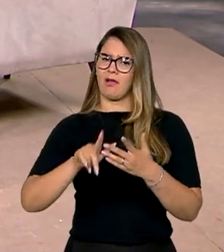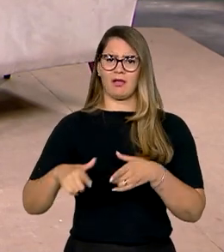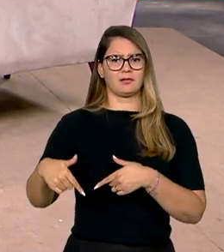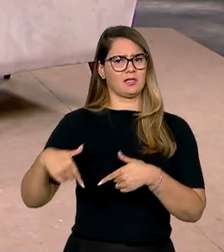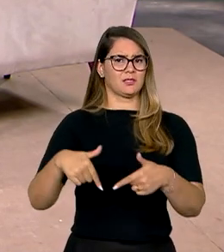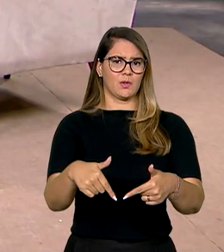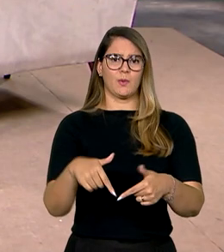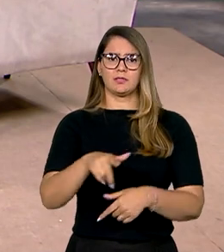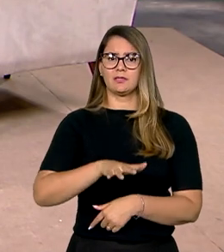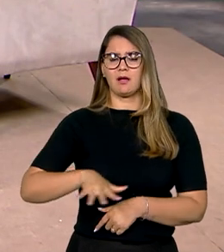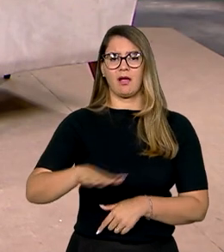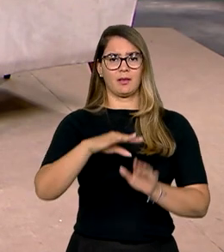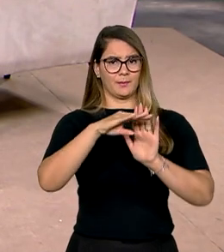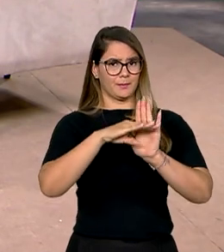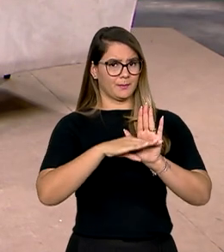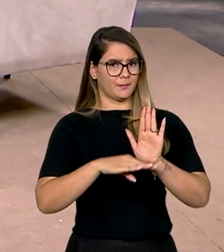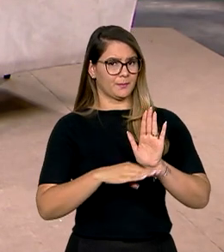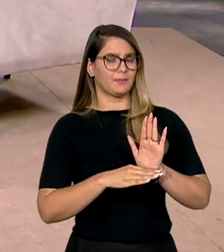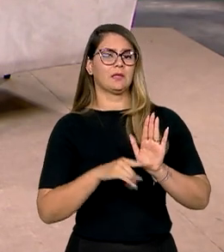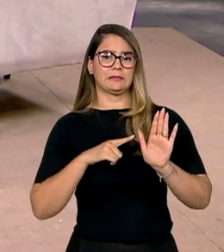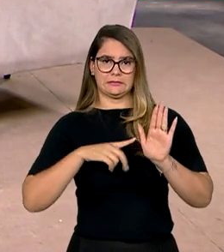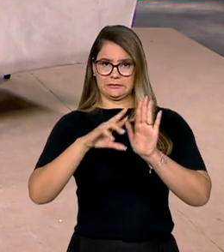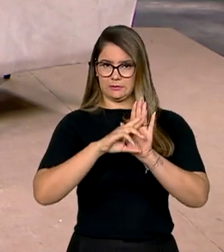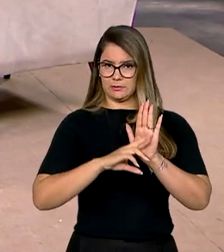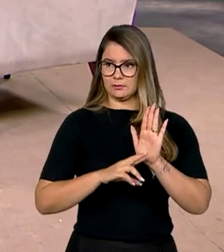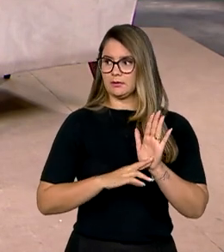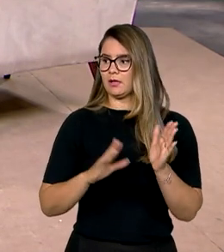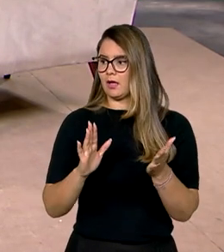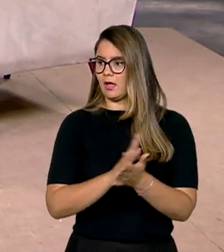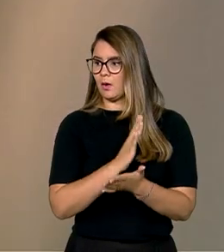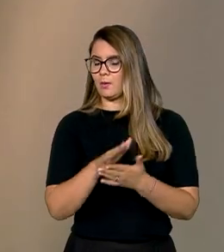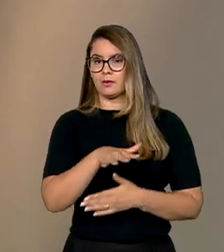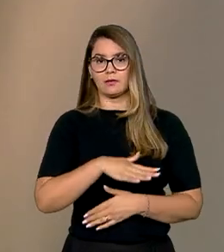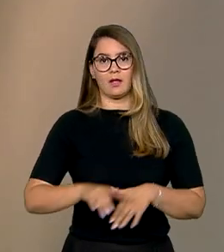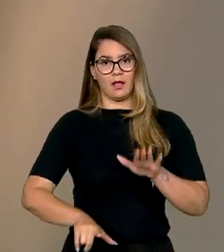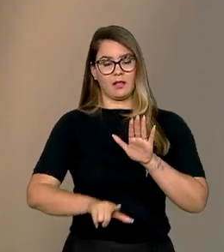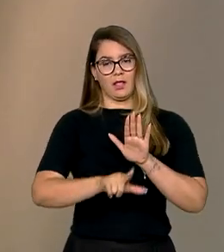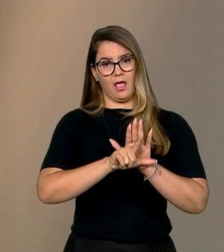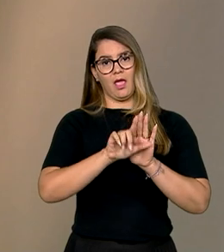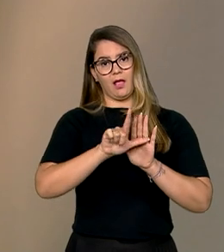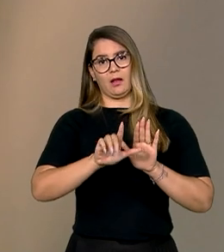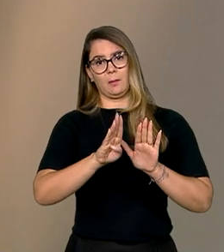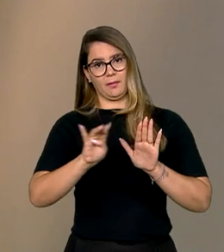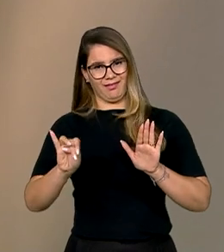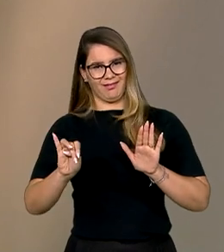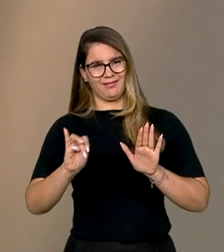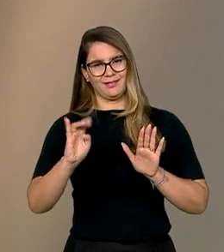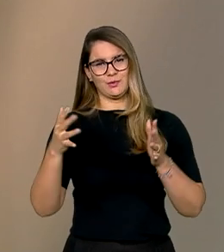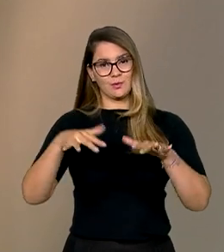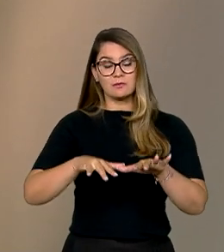nessa agenda, há que se regulamentar algumas questões da lei brasileira de inclusão e viabilizar mesmo,